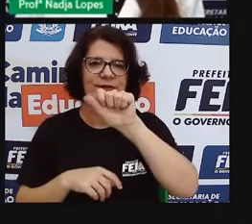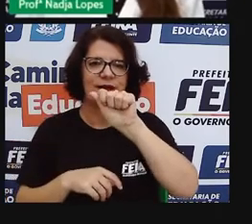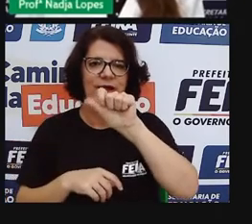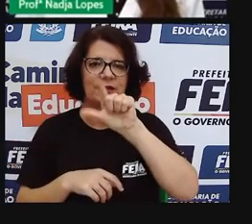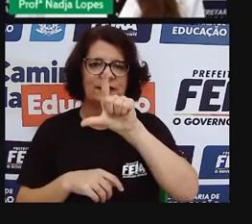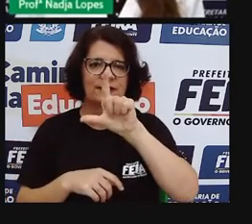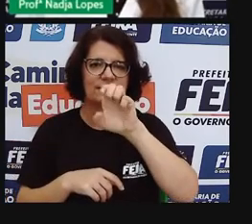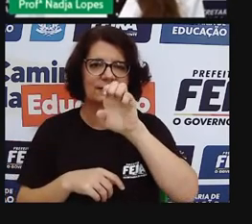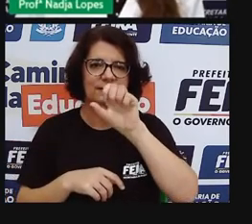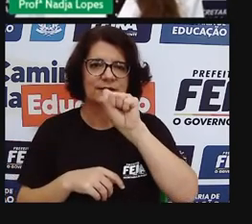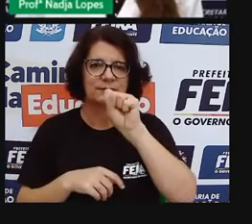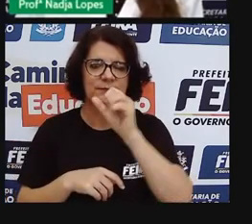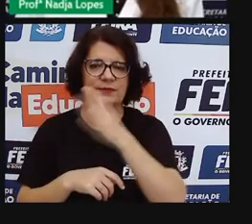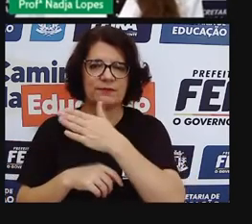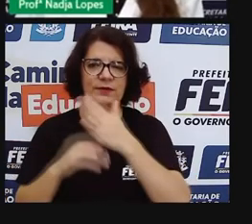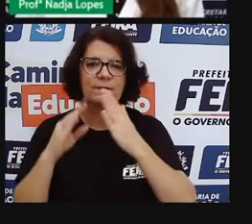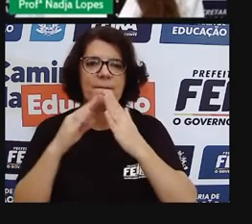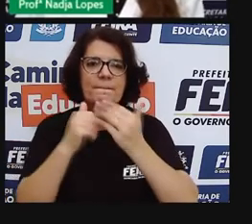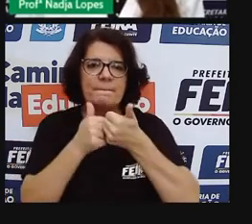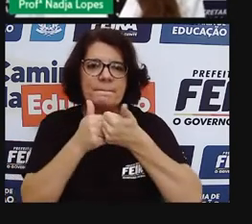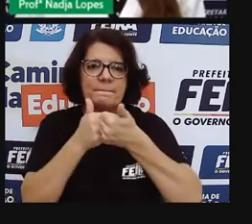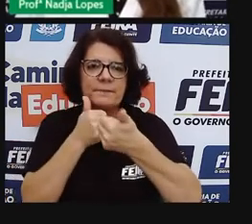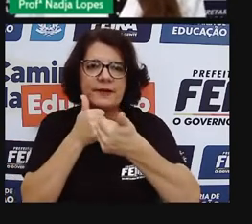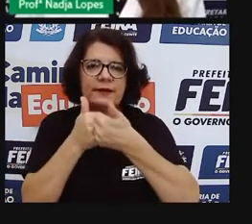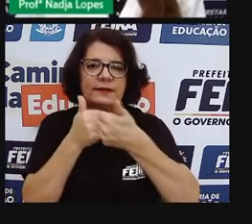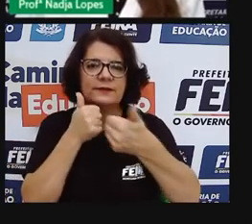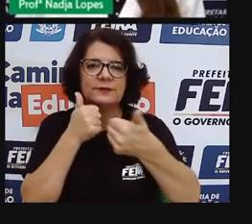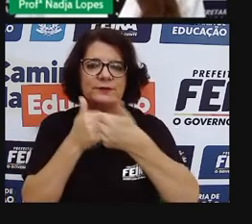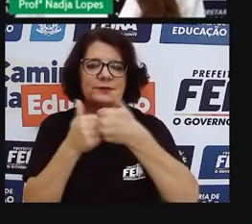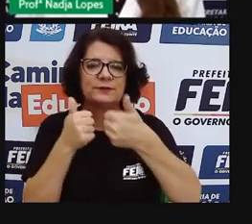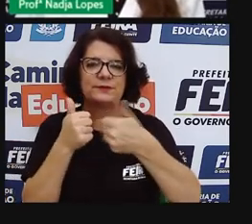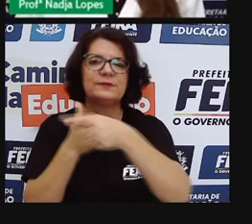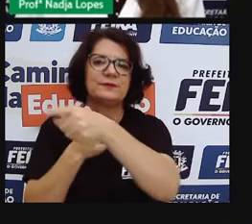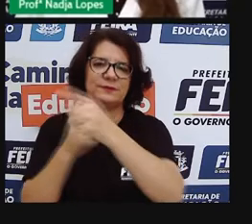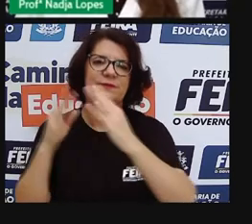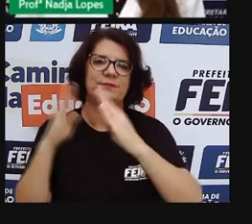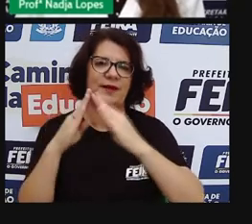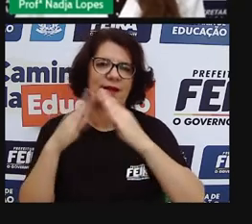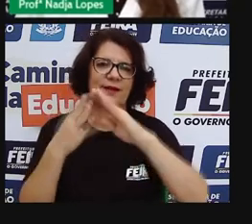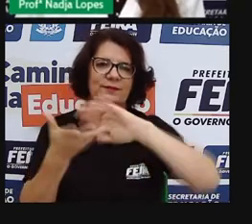lado do mercado municipal, né, que é o mercado de arte. Essa aí é outra.